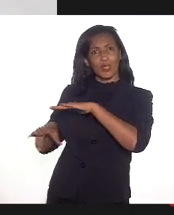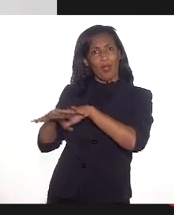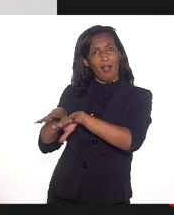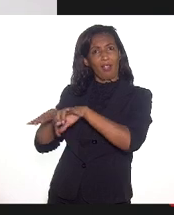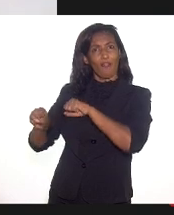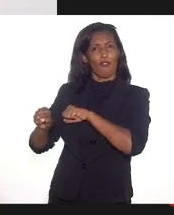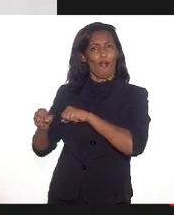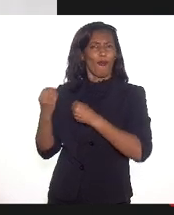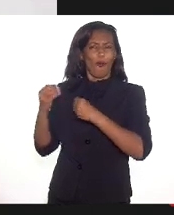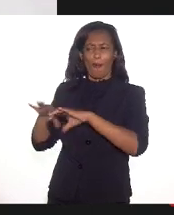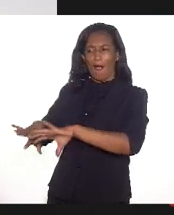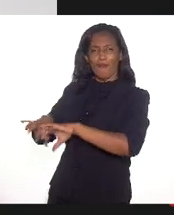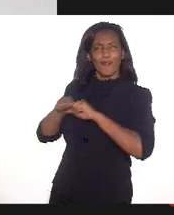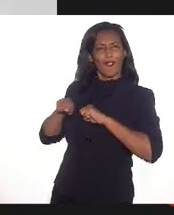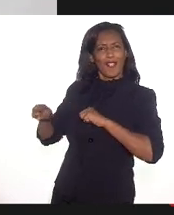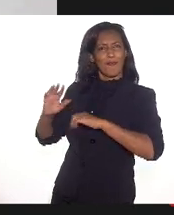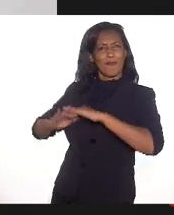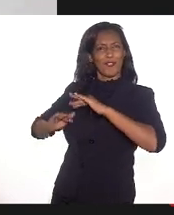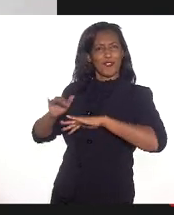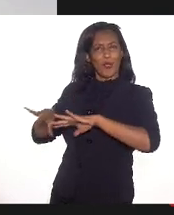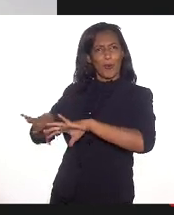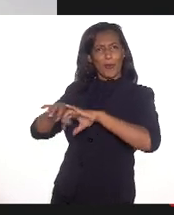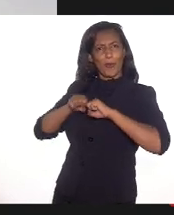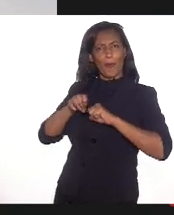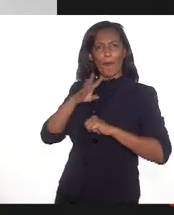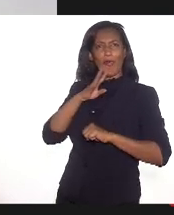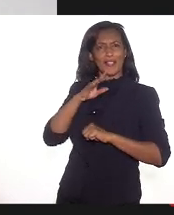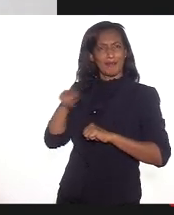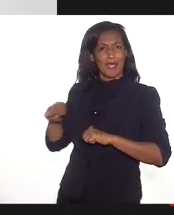Então, esses bolsistas,